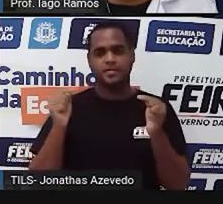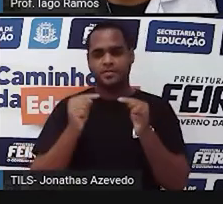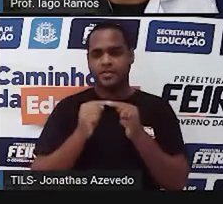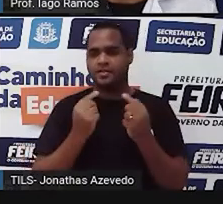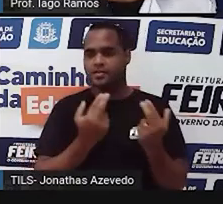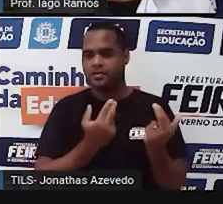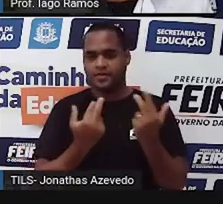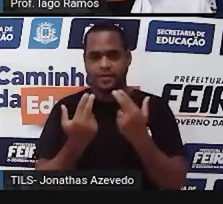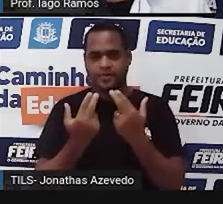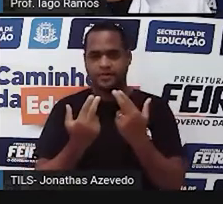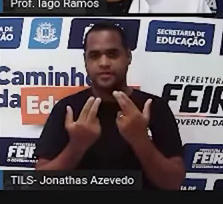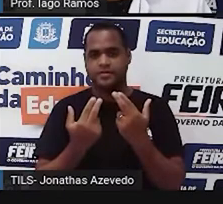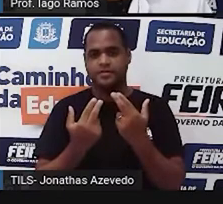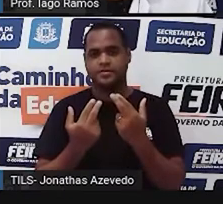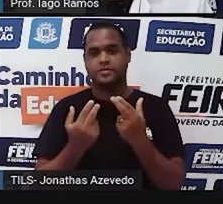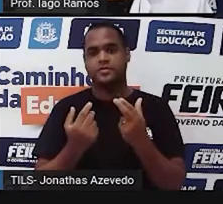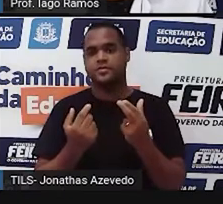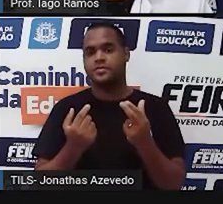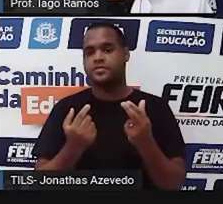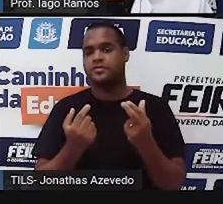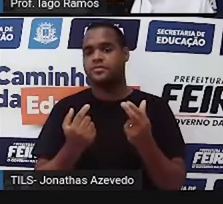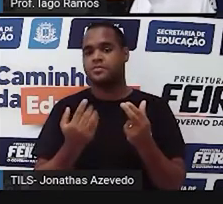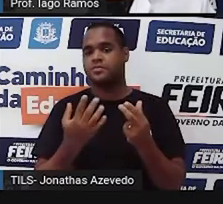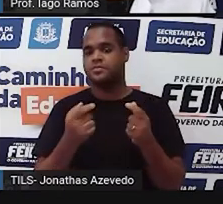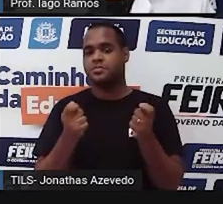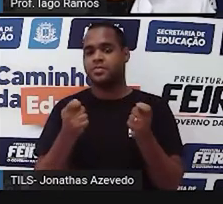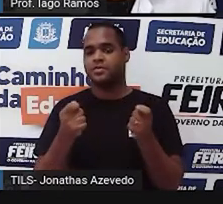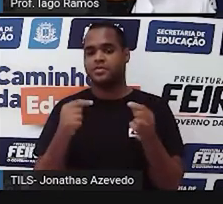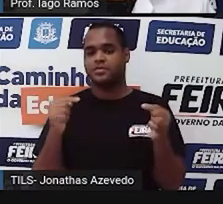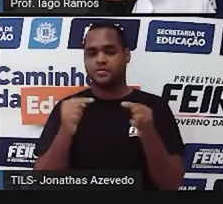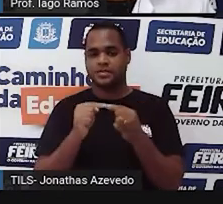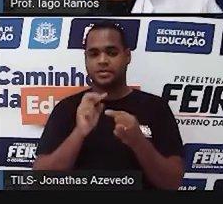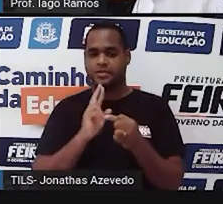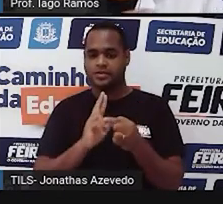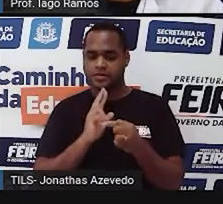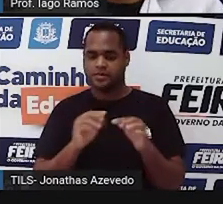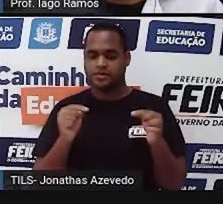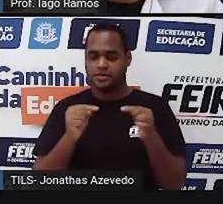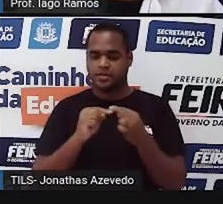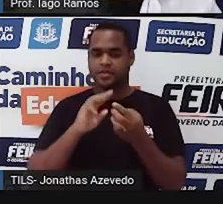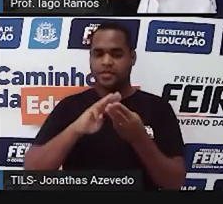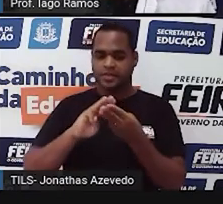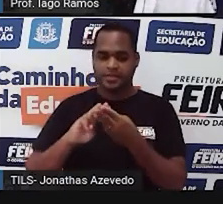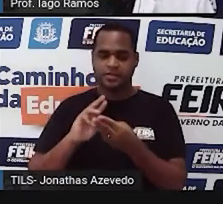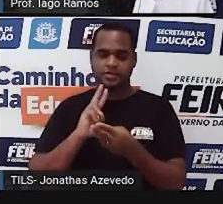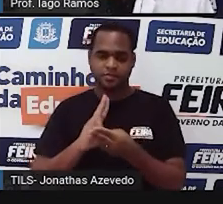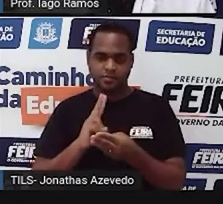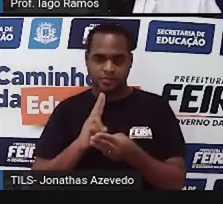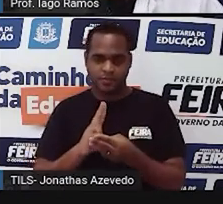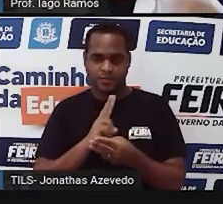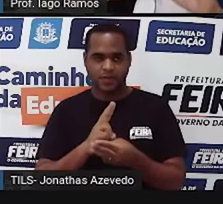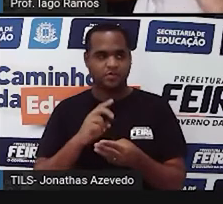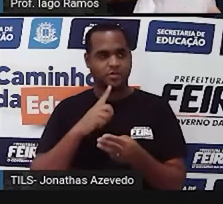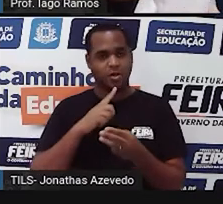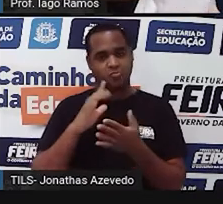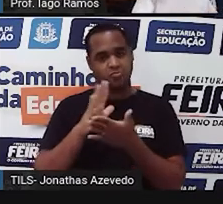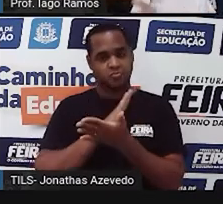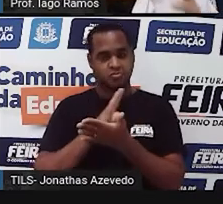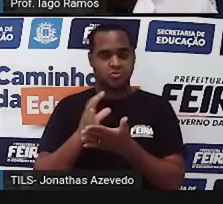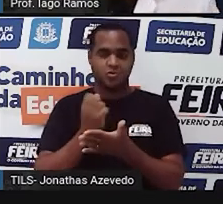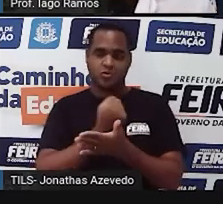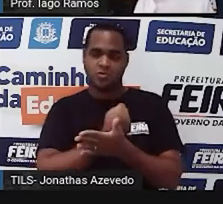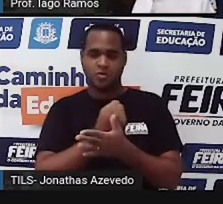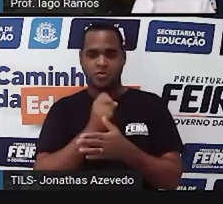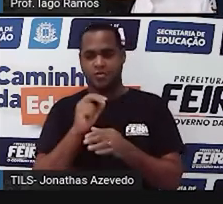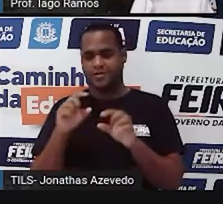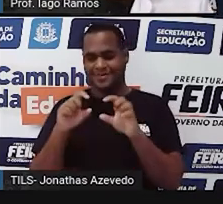igualdade, certo? E que nessas sentenças matemáticas que têm igualdade, algum número, algum